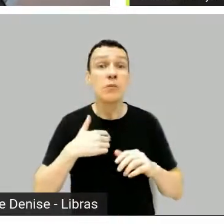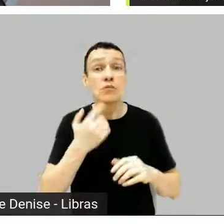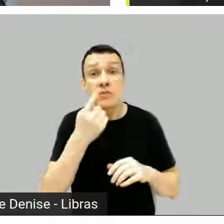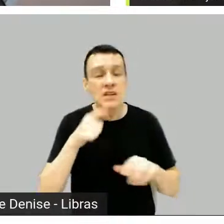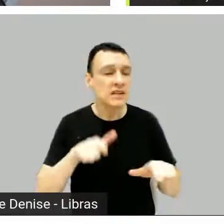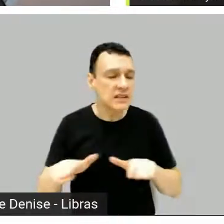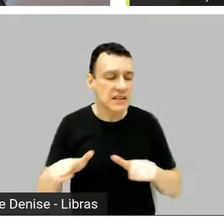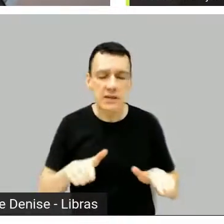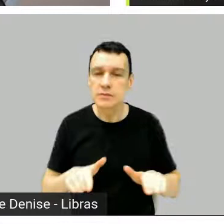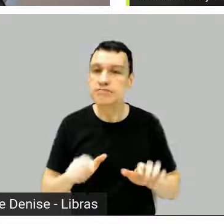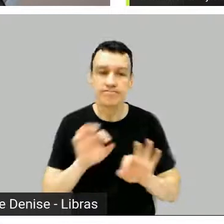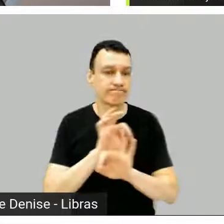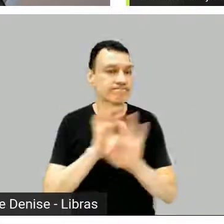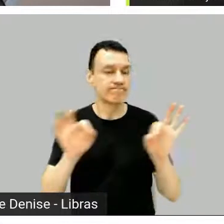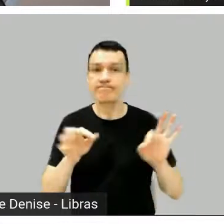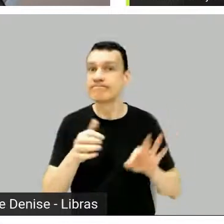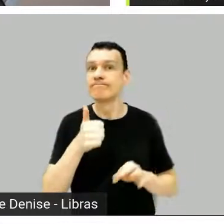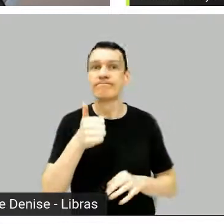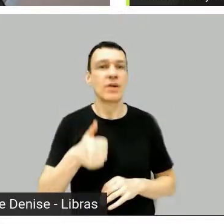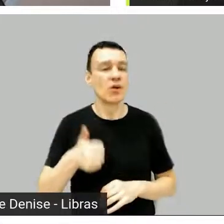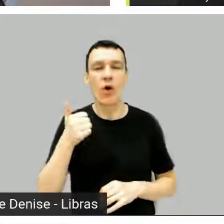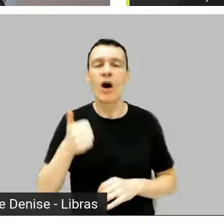Foi até o mais premiado que eu fiz.